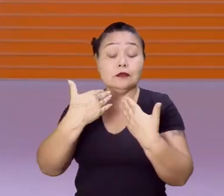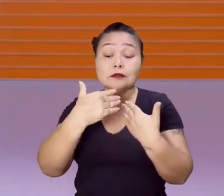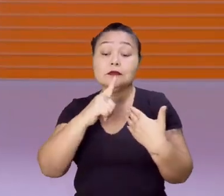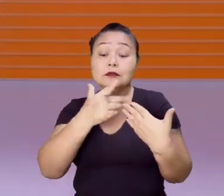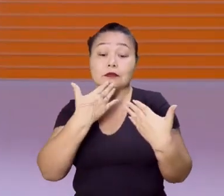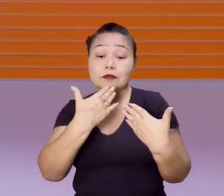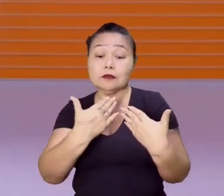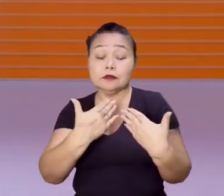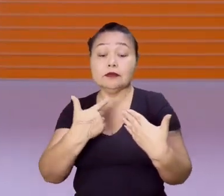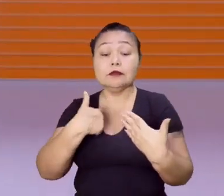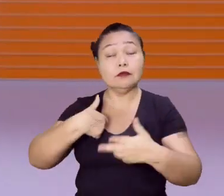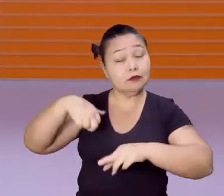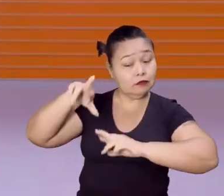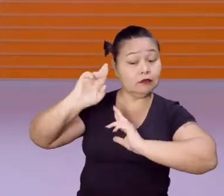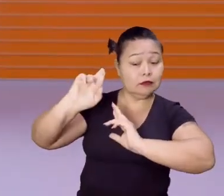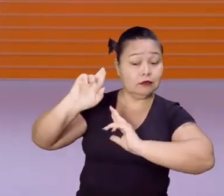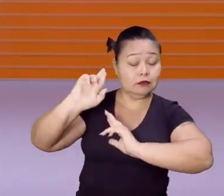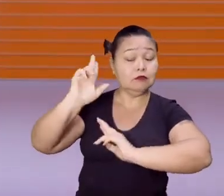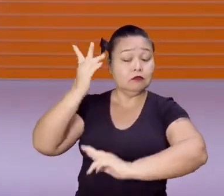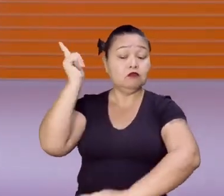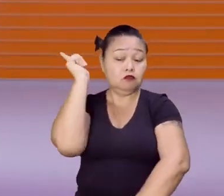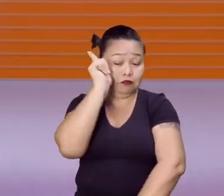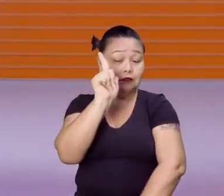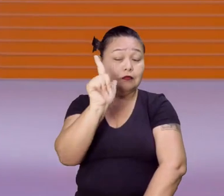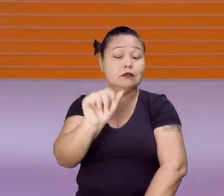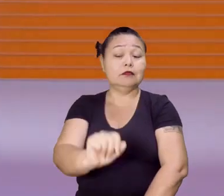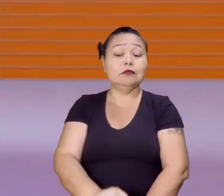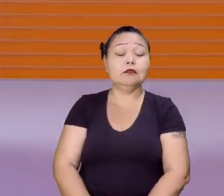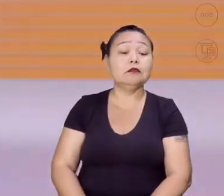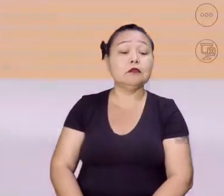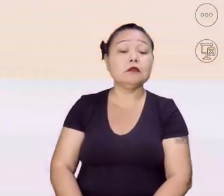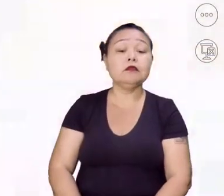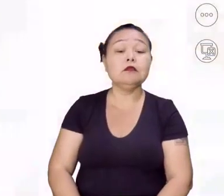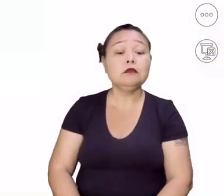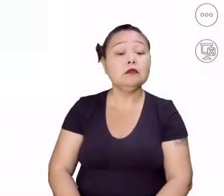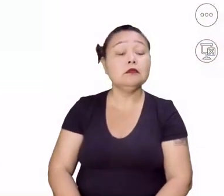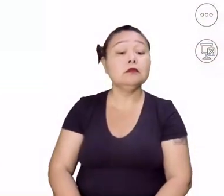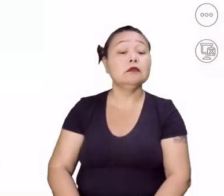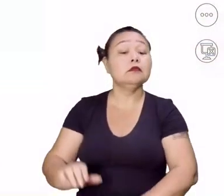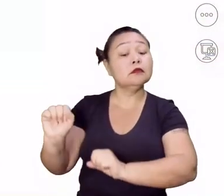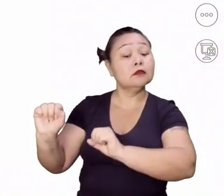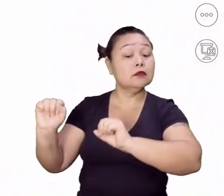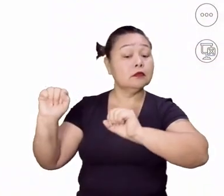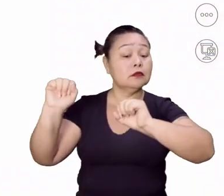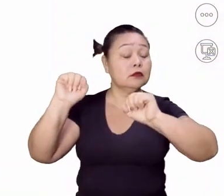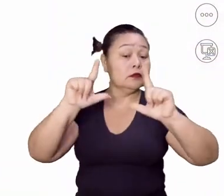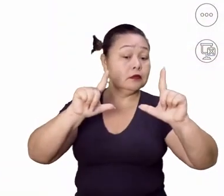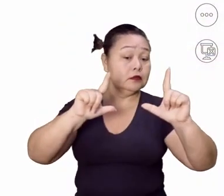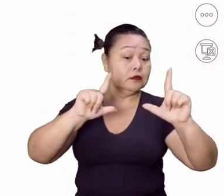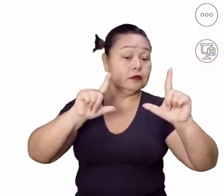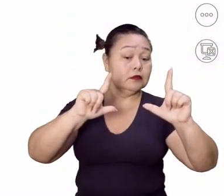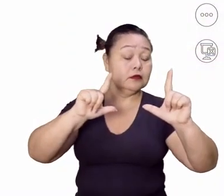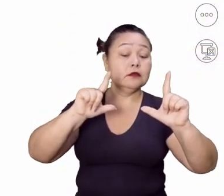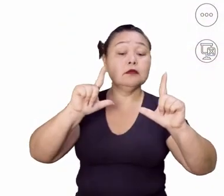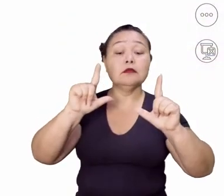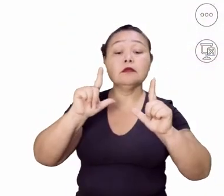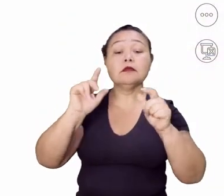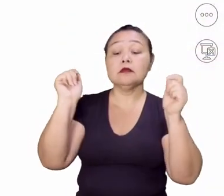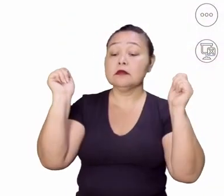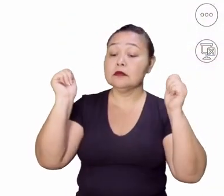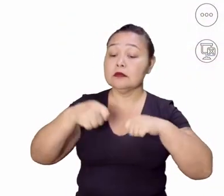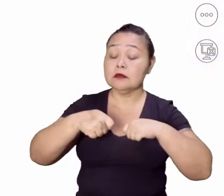vamos ter esperança, Vamos ser otimistas. Então, voltando aqui para o nosso slide, a gente vai agora falar sobre as